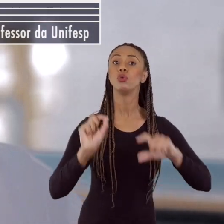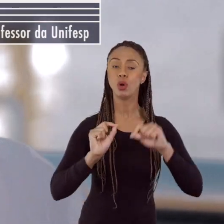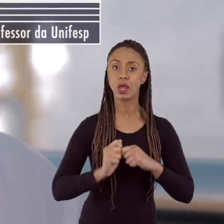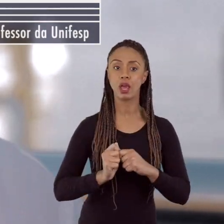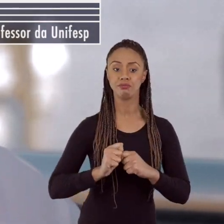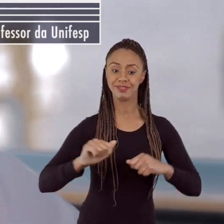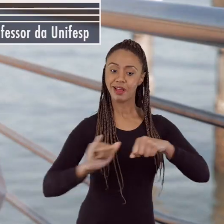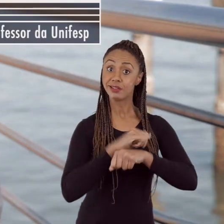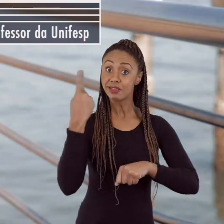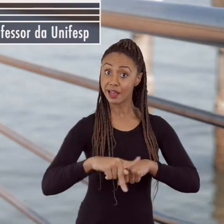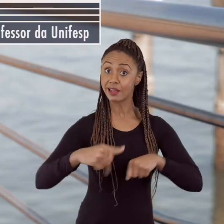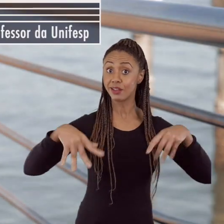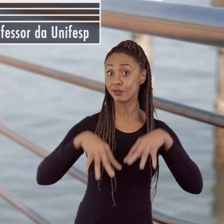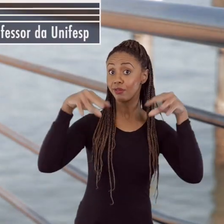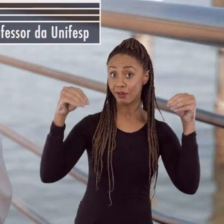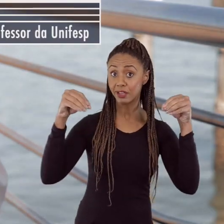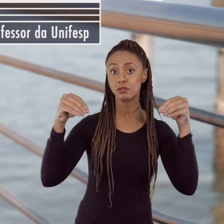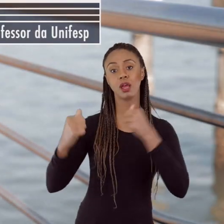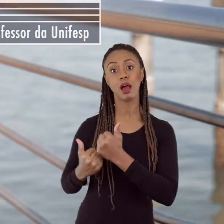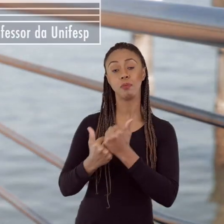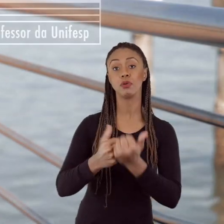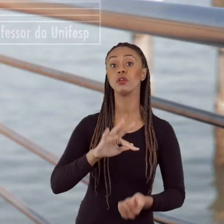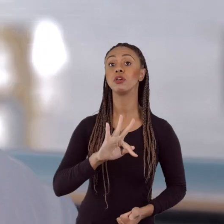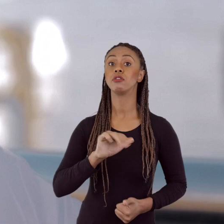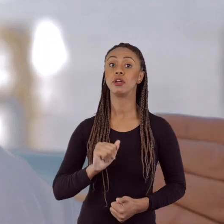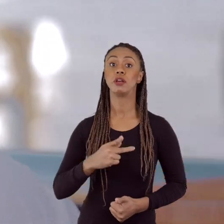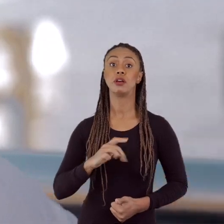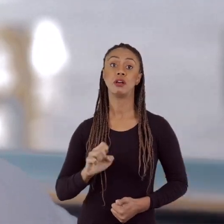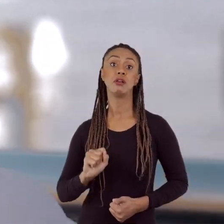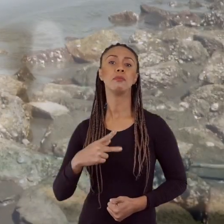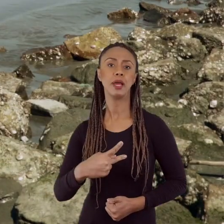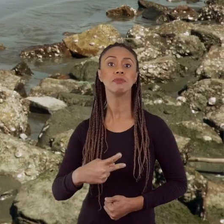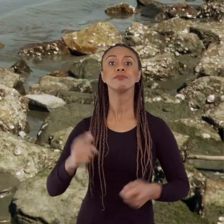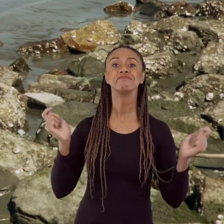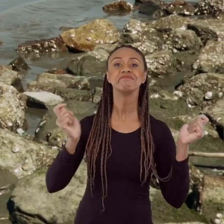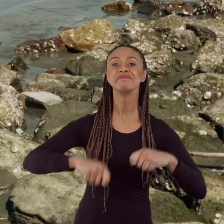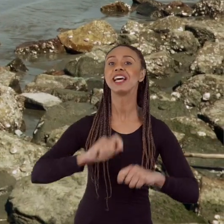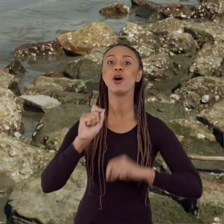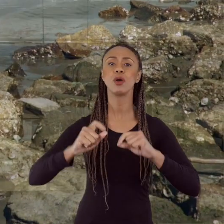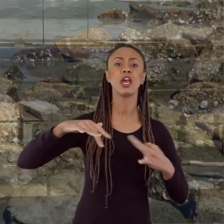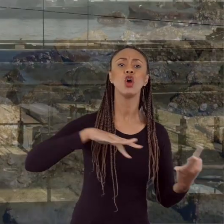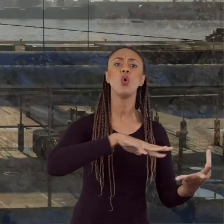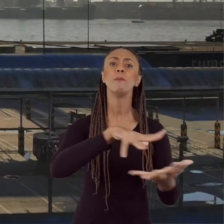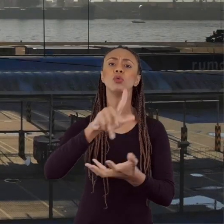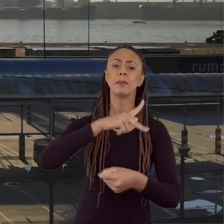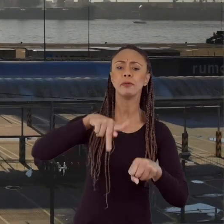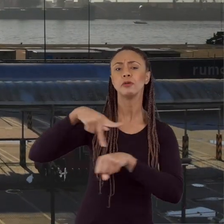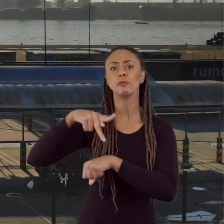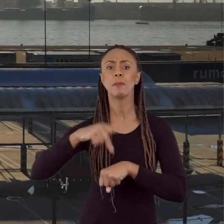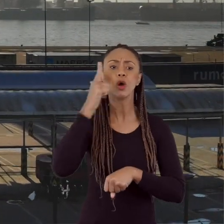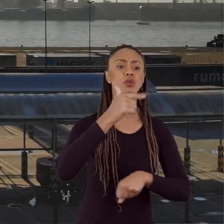ferramenta desenvolvida aqui, na Universidade Federal de São Paulo, com apoio da FAPESP, possa vir a ser universalmente utilizada para